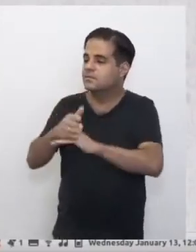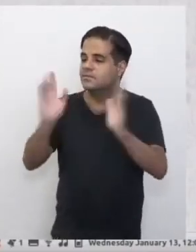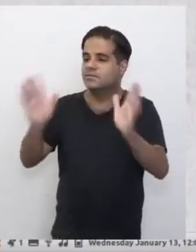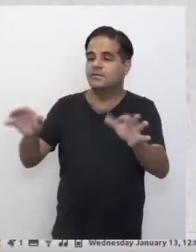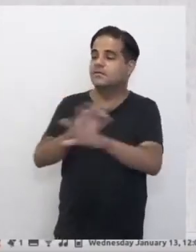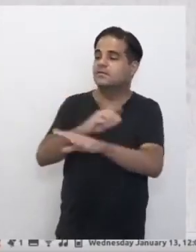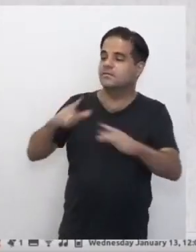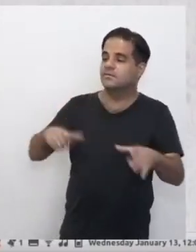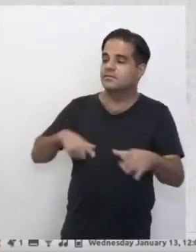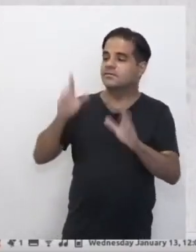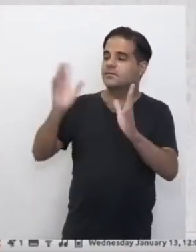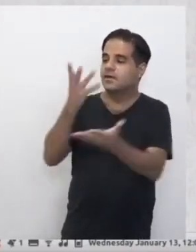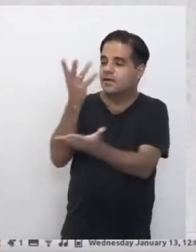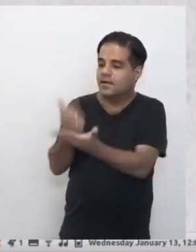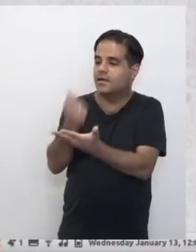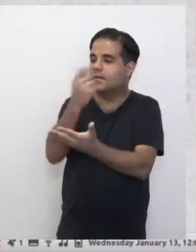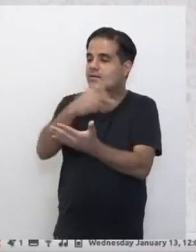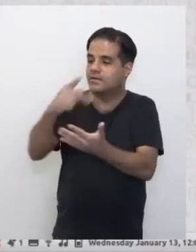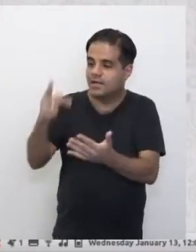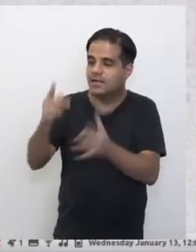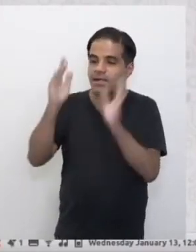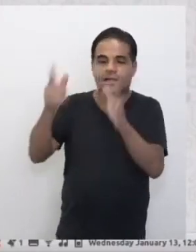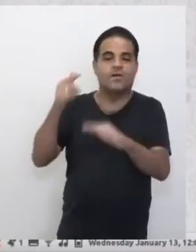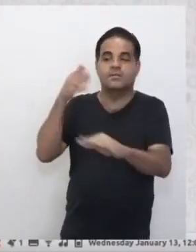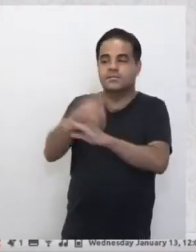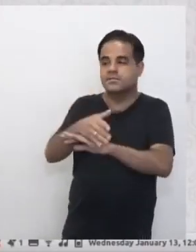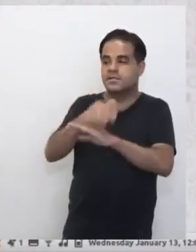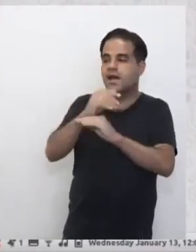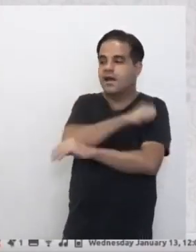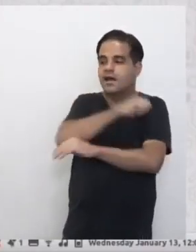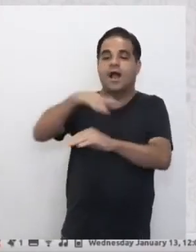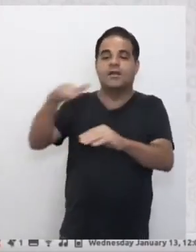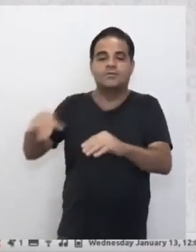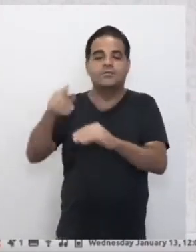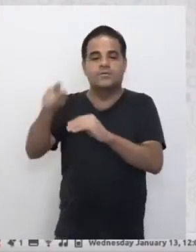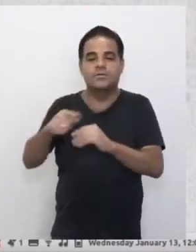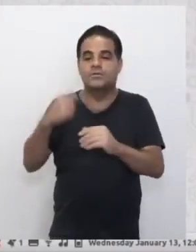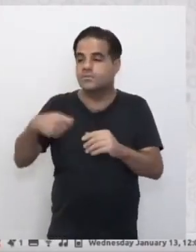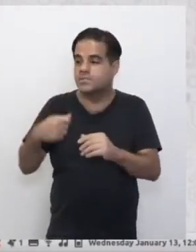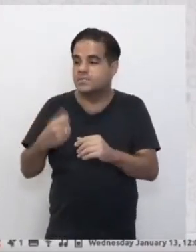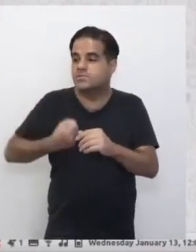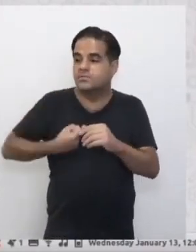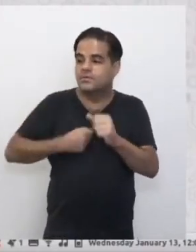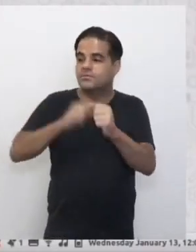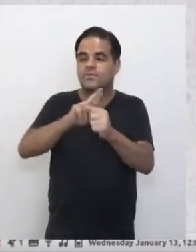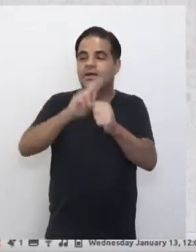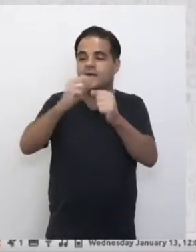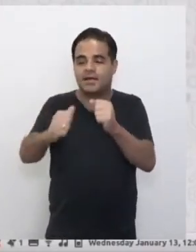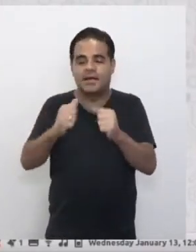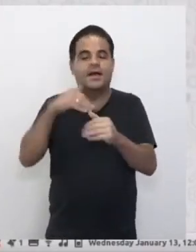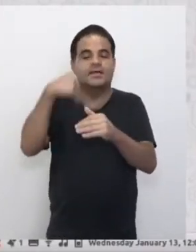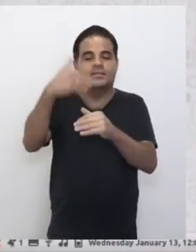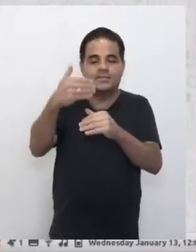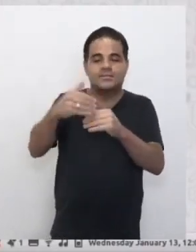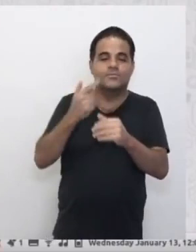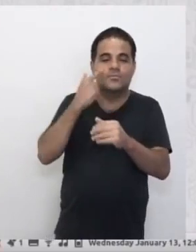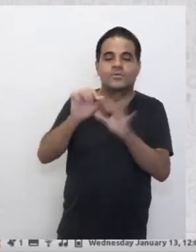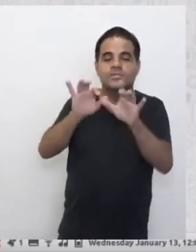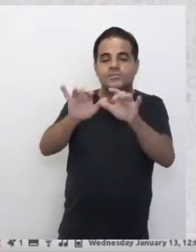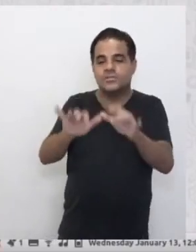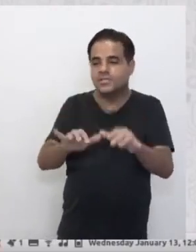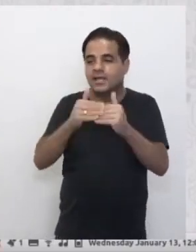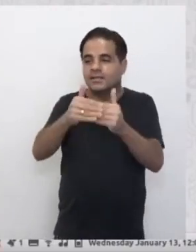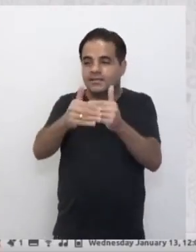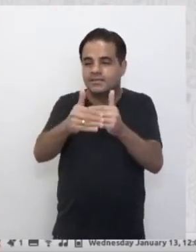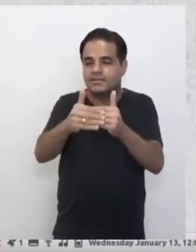pro aplicativo, tá bem? Agora eu vou acessar aqui pra aluno, preciso do meu número de RA, então vamos digitar aqui